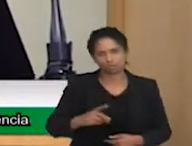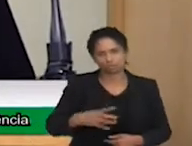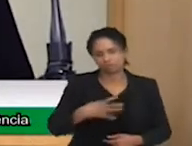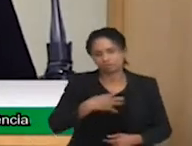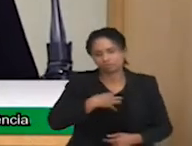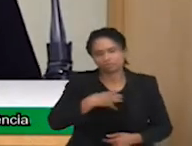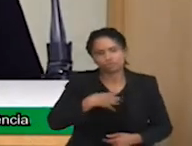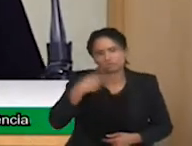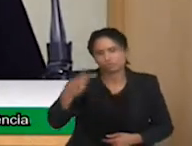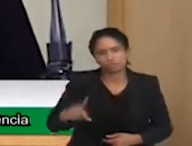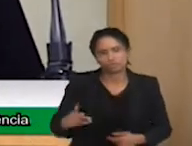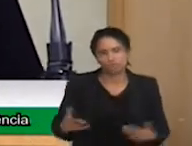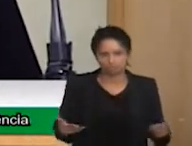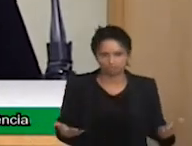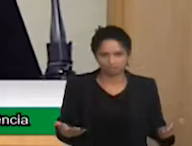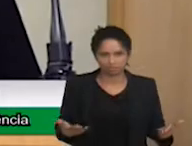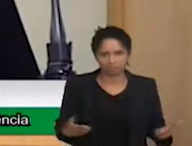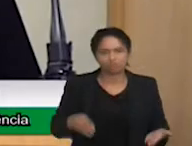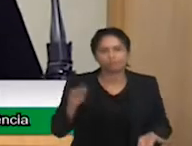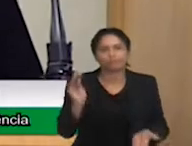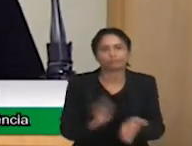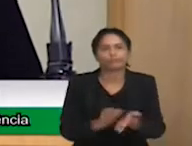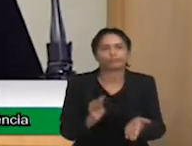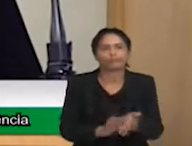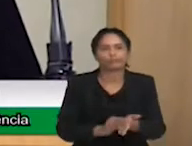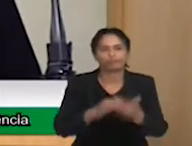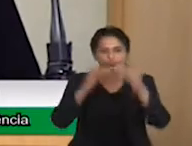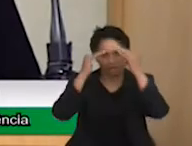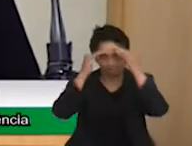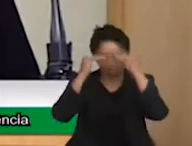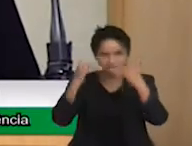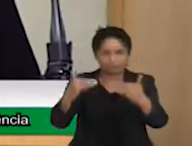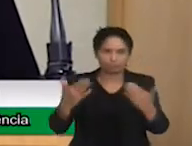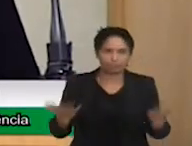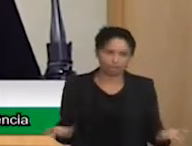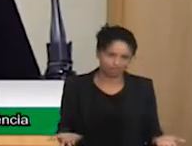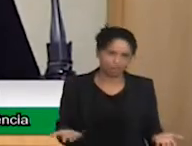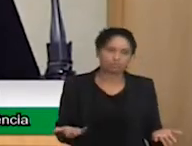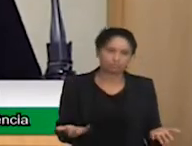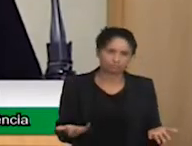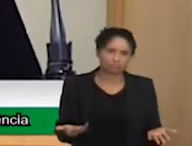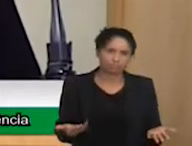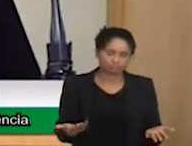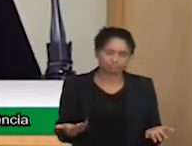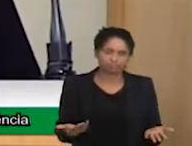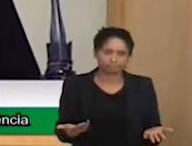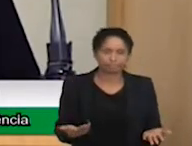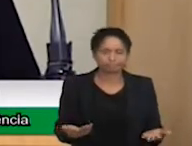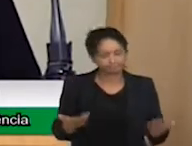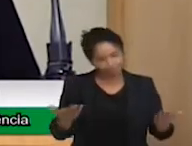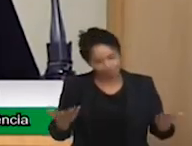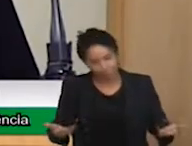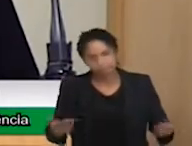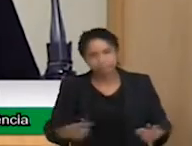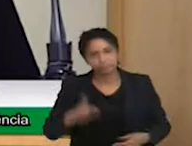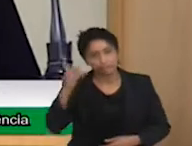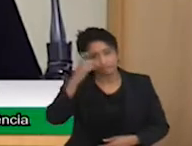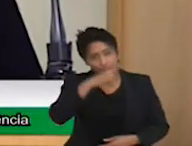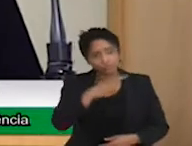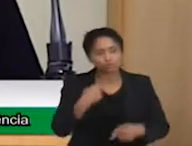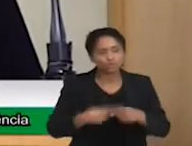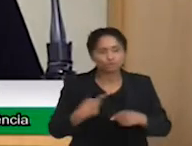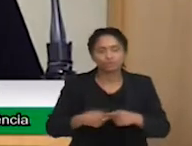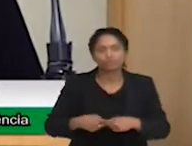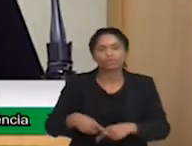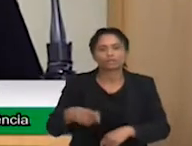Há despreparo, pouco caso, e nitidamente comportamentos e falas que os rebaixam na condição de